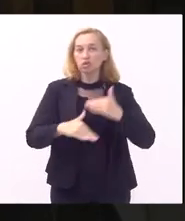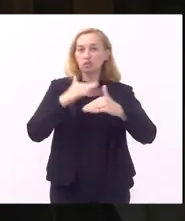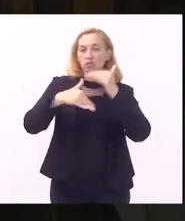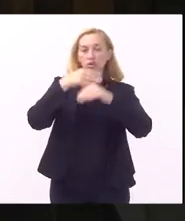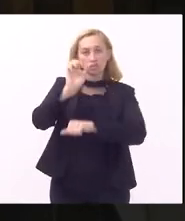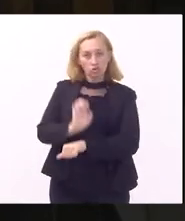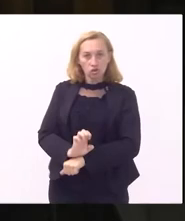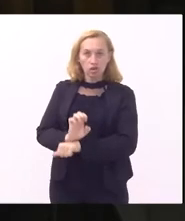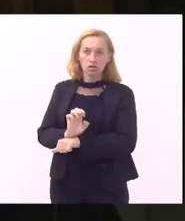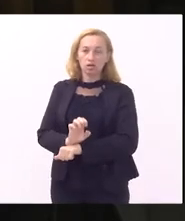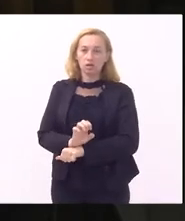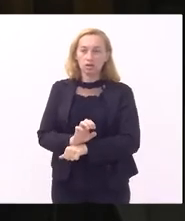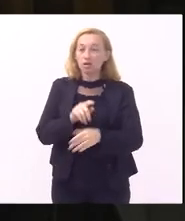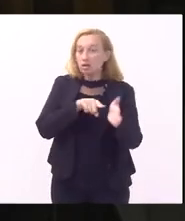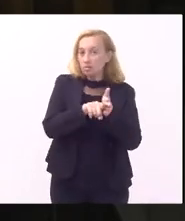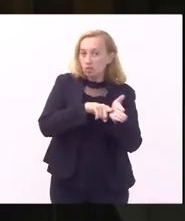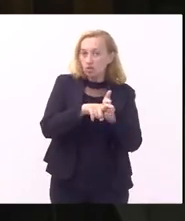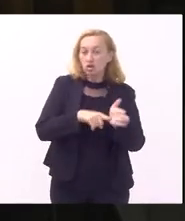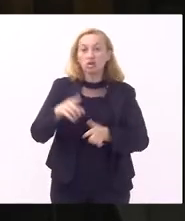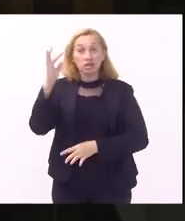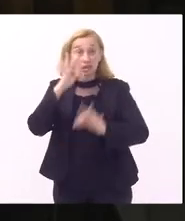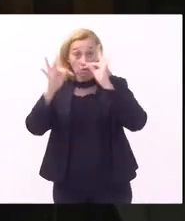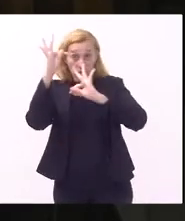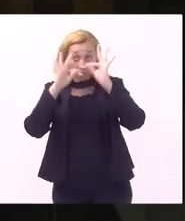Estado com pesquisa tecnologia